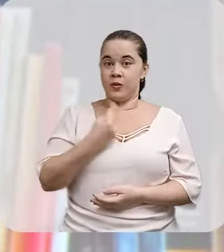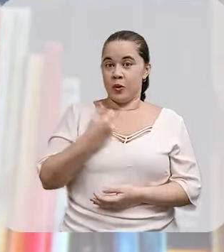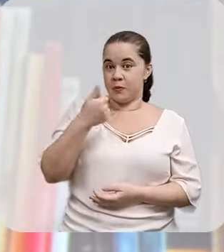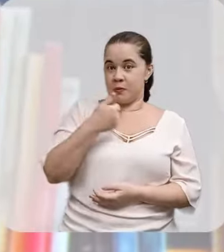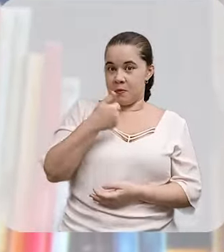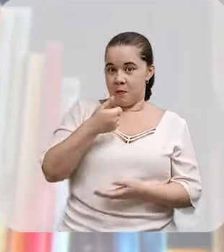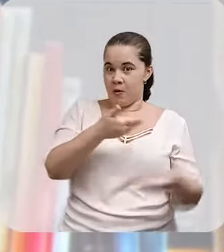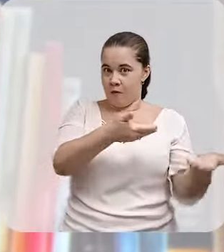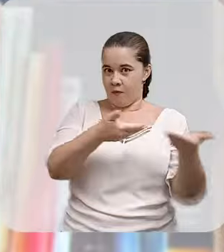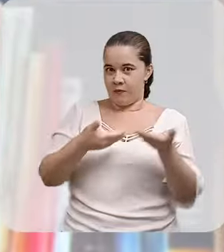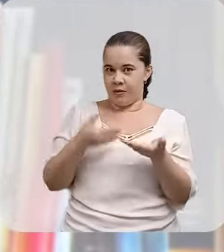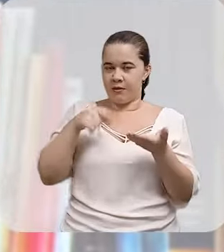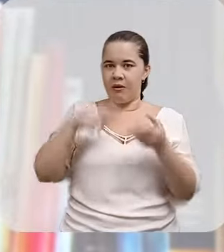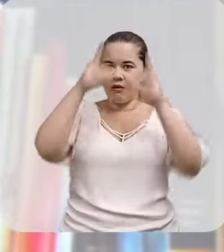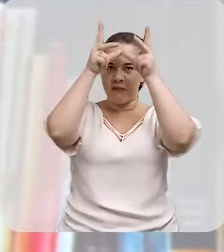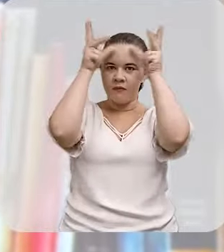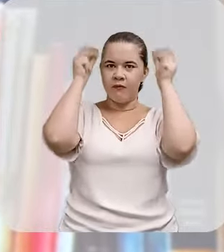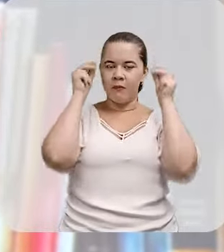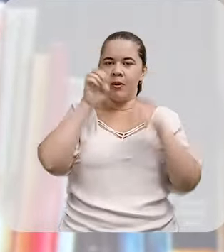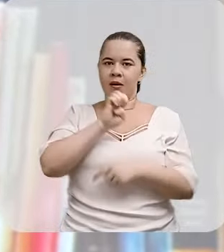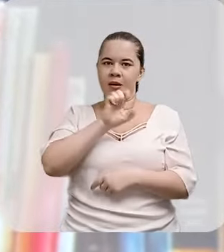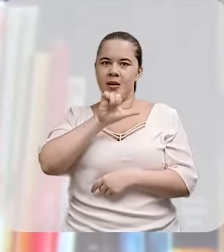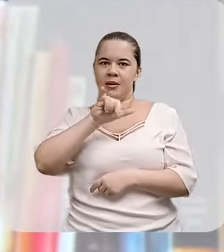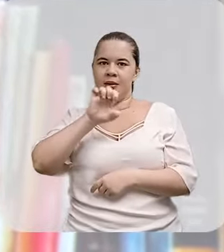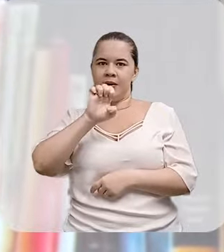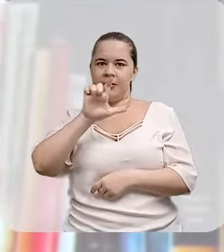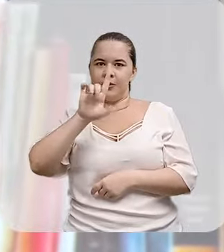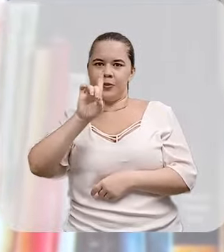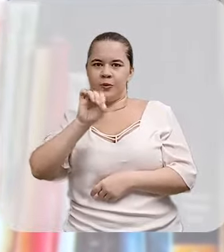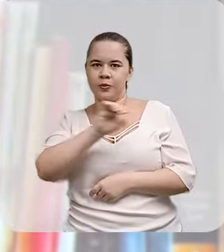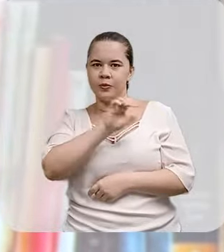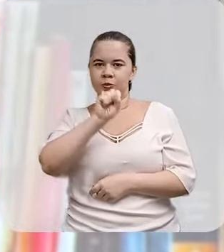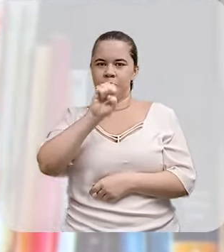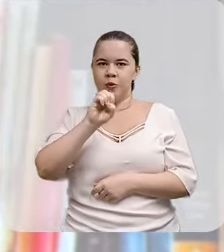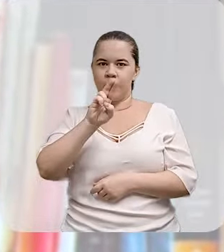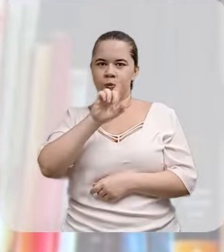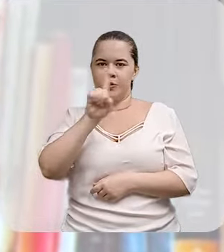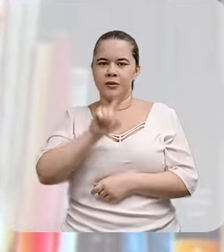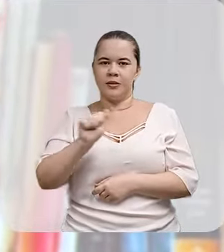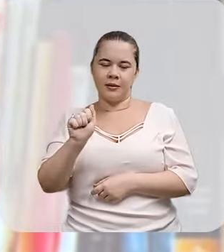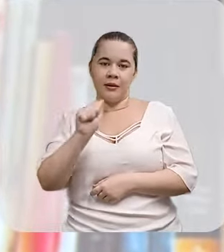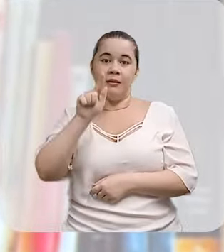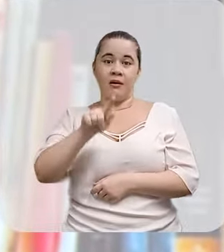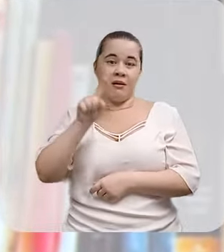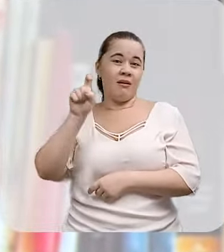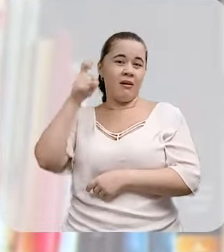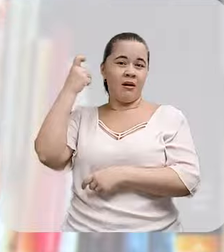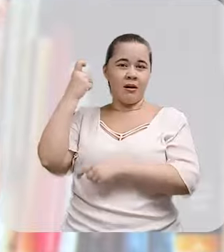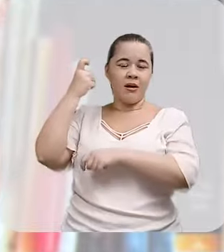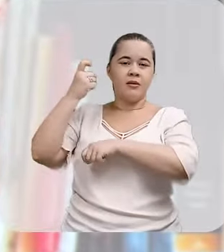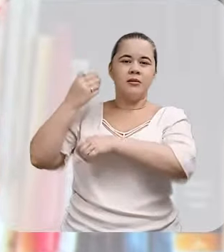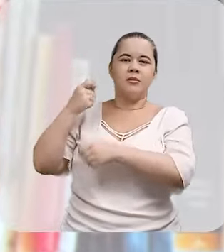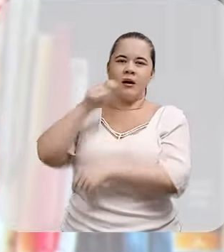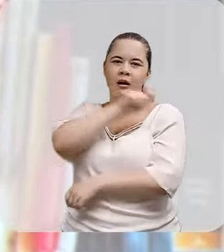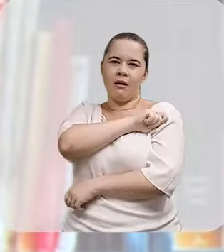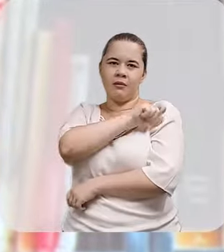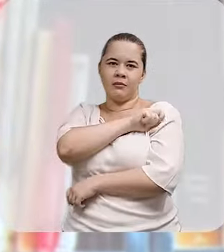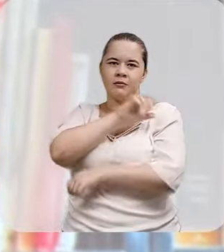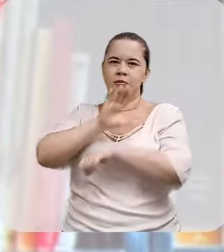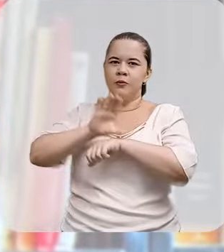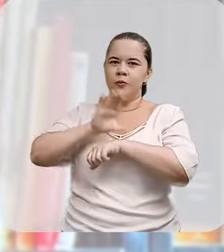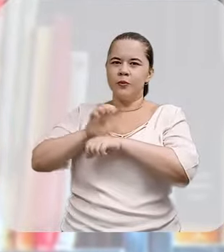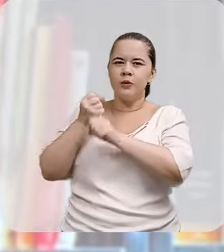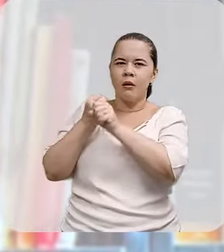E o nosso primeiro convidado é o enfermeiro Elieldo Souza. A relação dele com a ESP iniciou lá em 2022, quando o